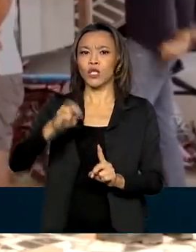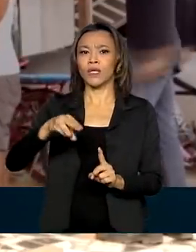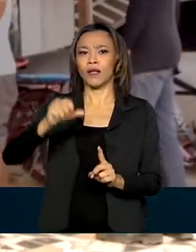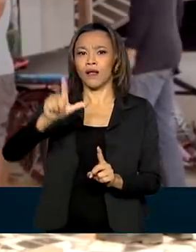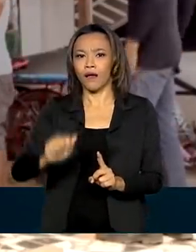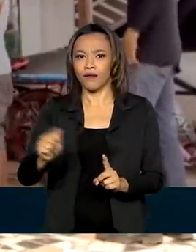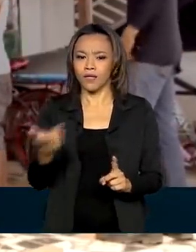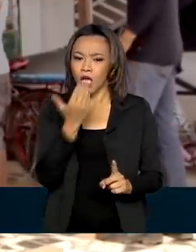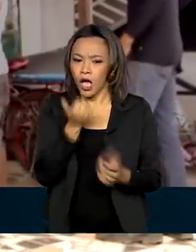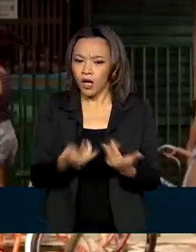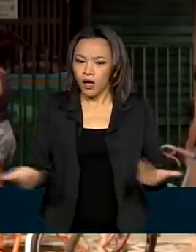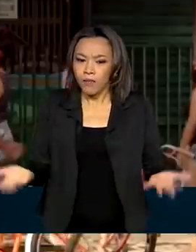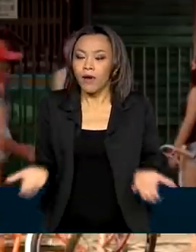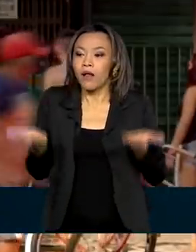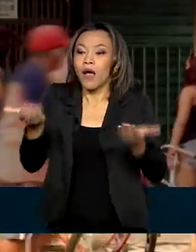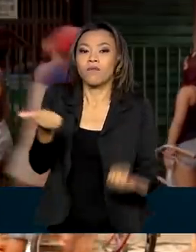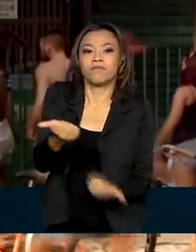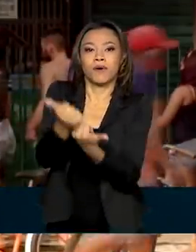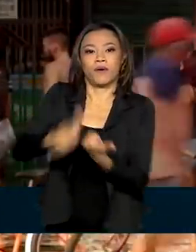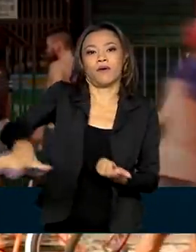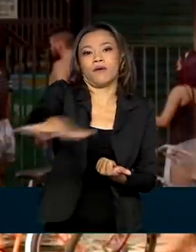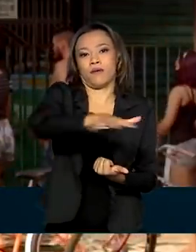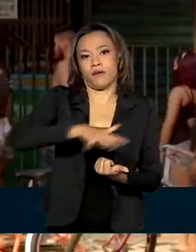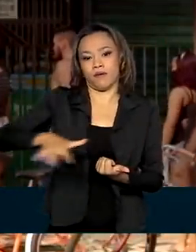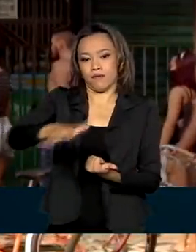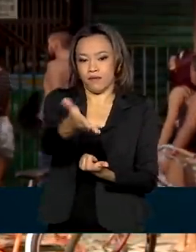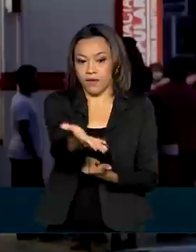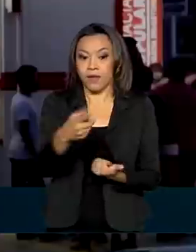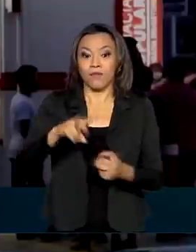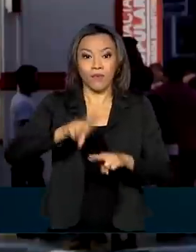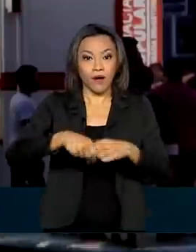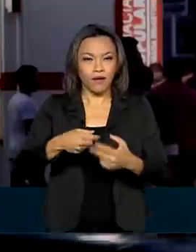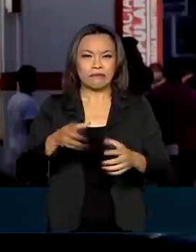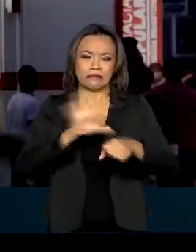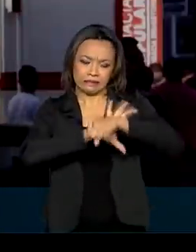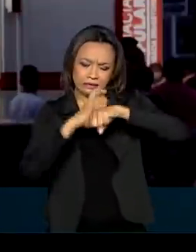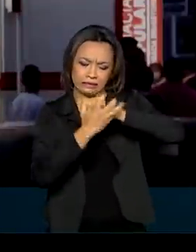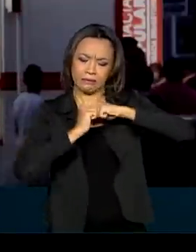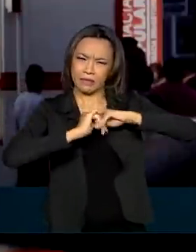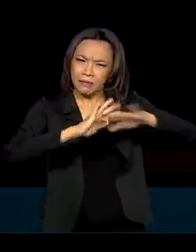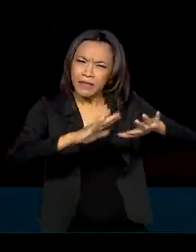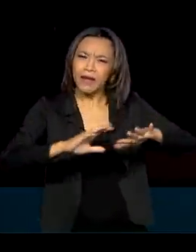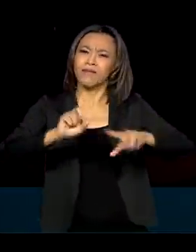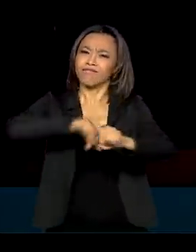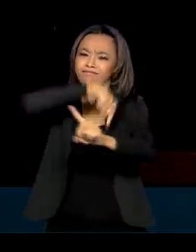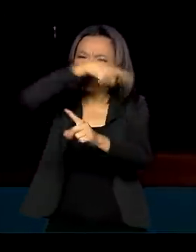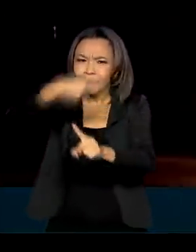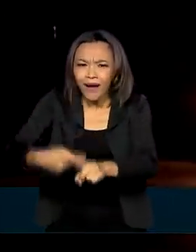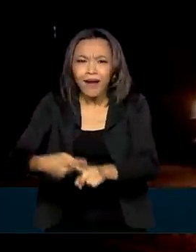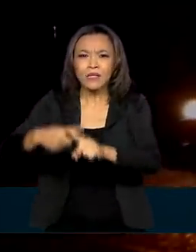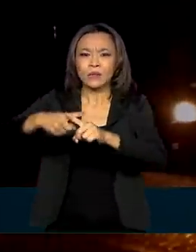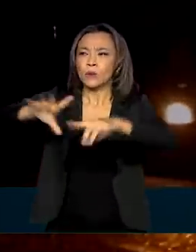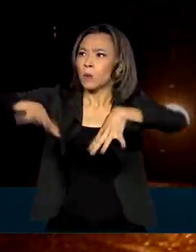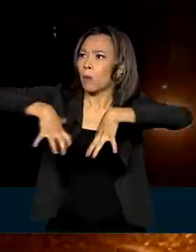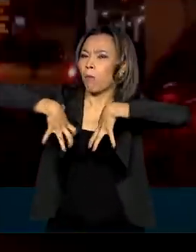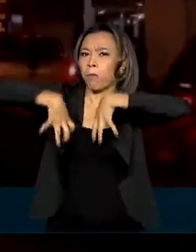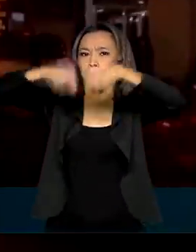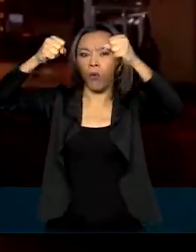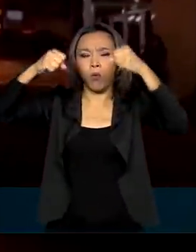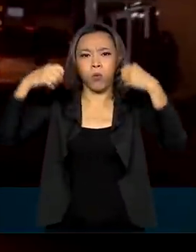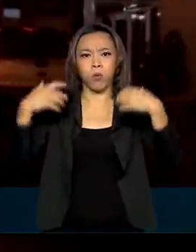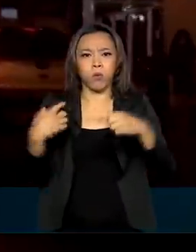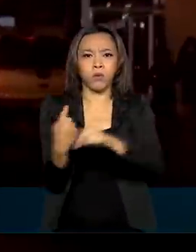auxiliar a população do Amapá, que além da pandemia da Covid-19, vive com a falta de energia elétrica